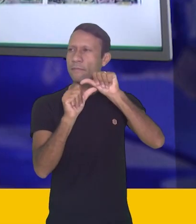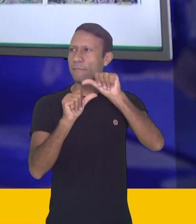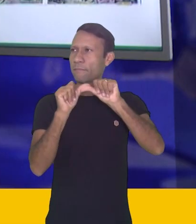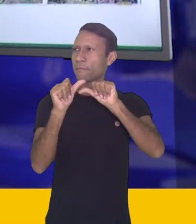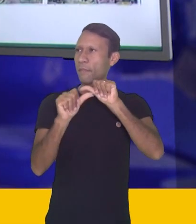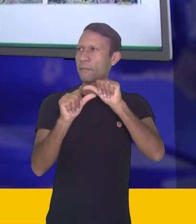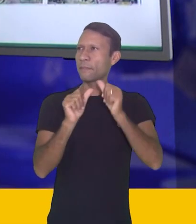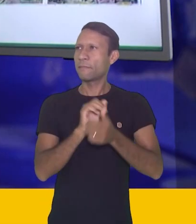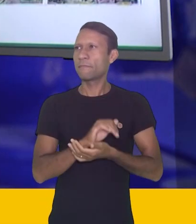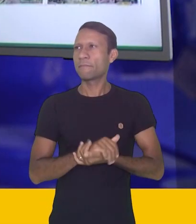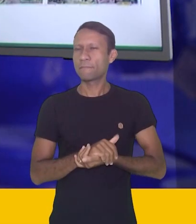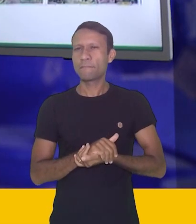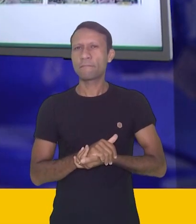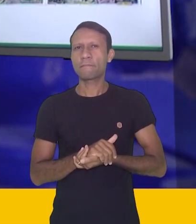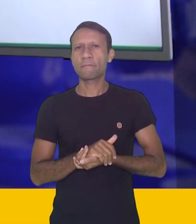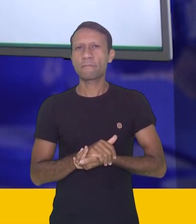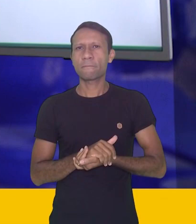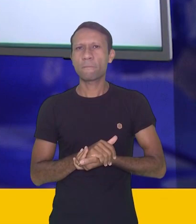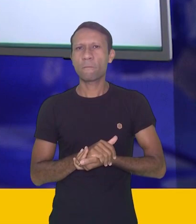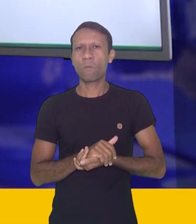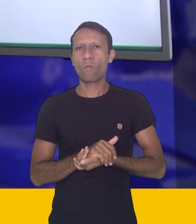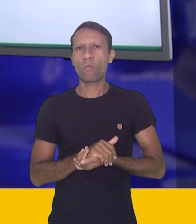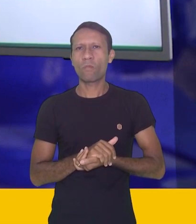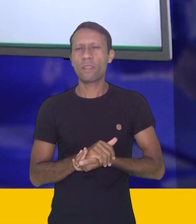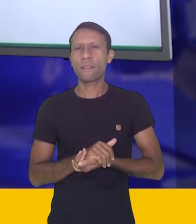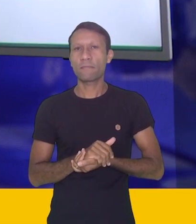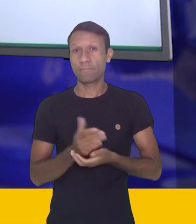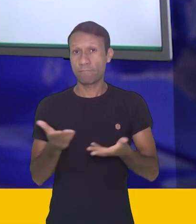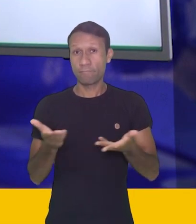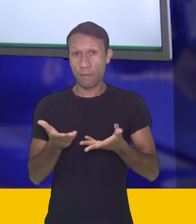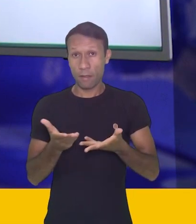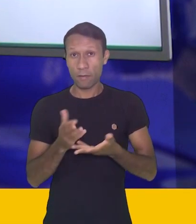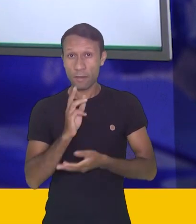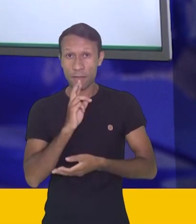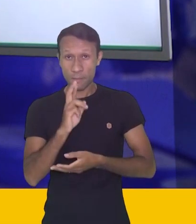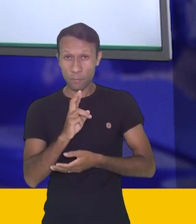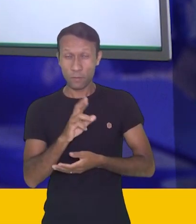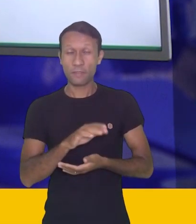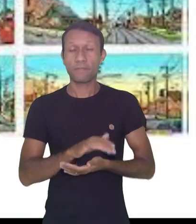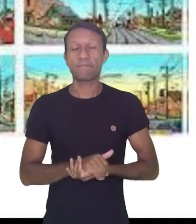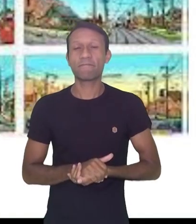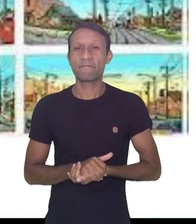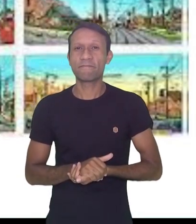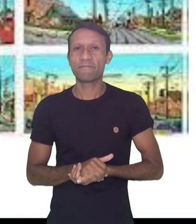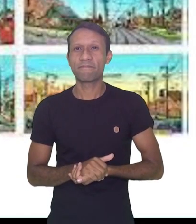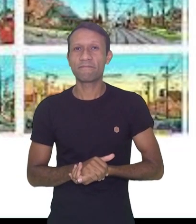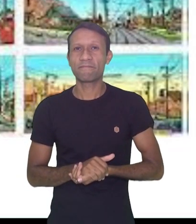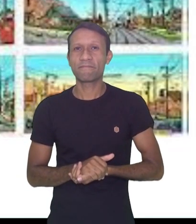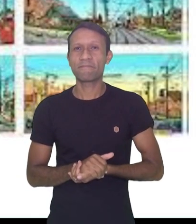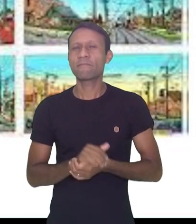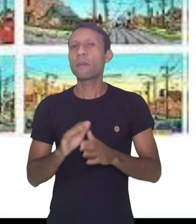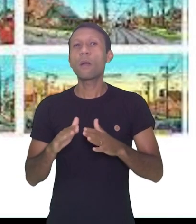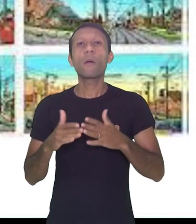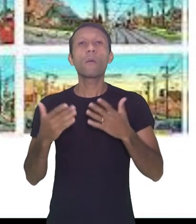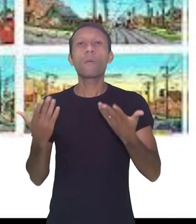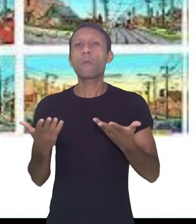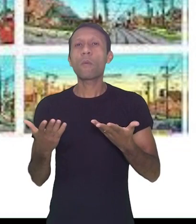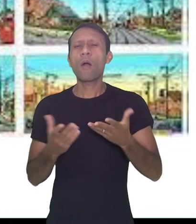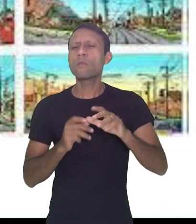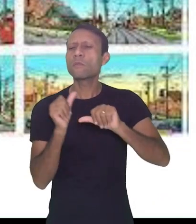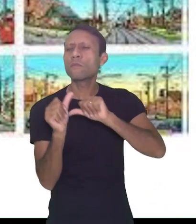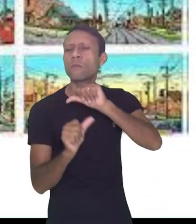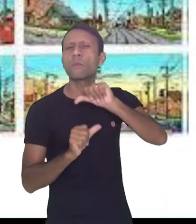passando, tá? E aí vamos resolver a questão. Quarto passo. Quais foram as